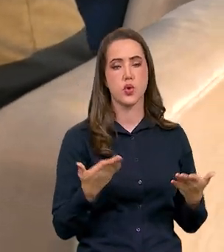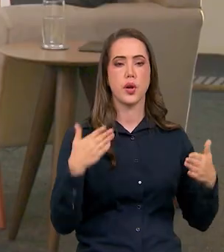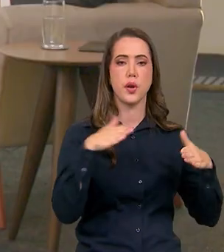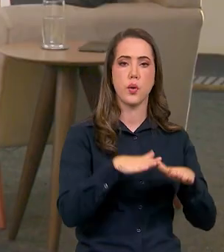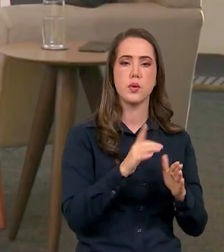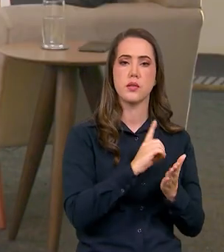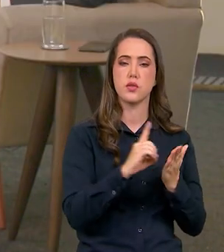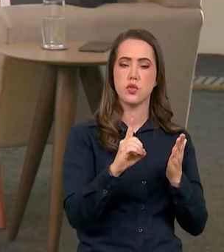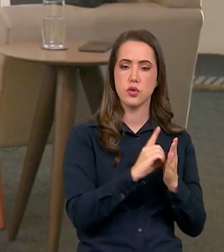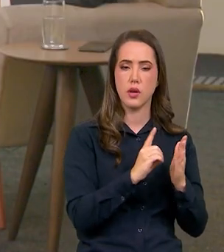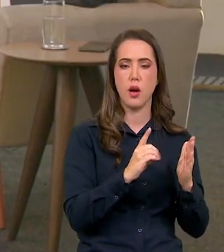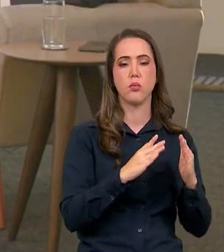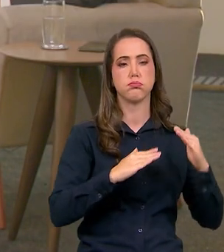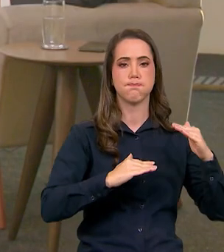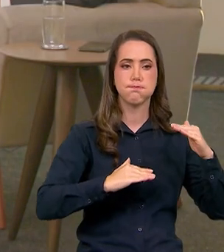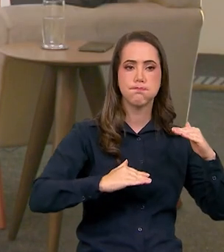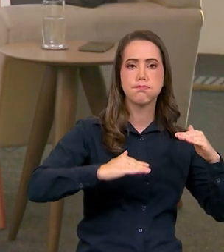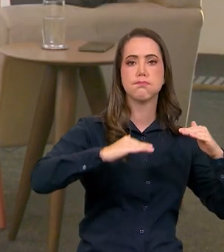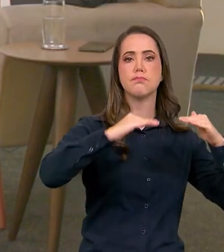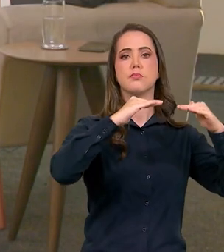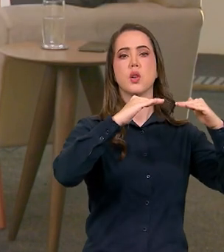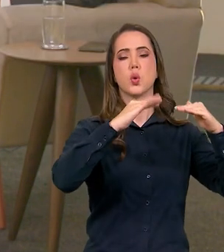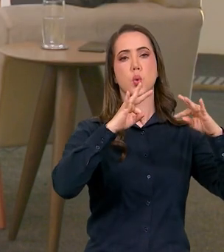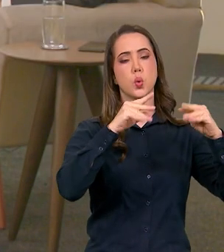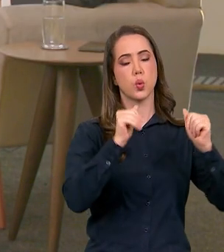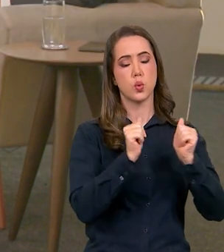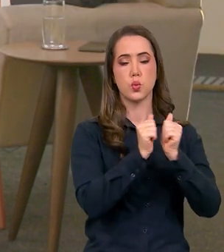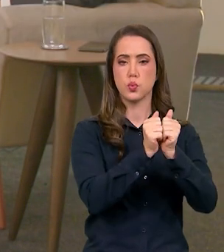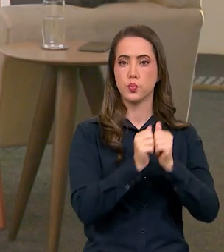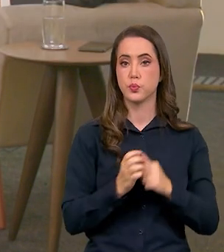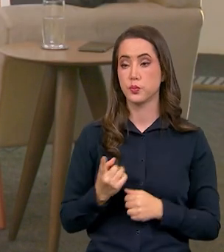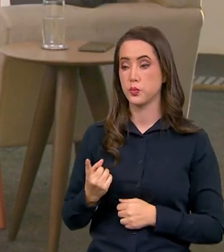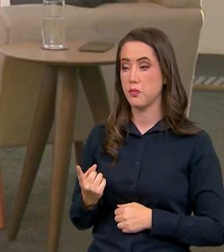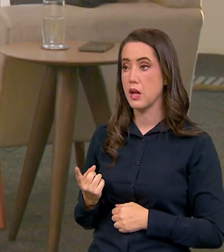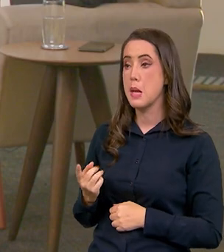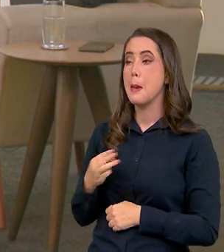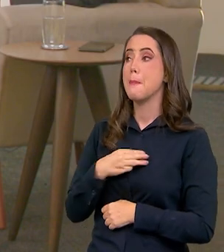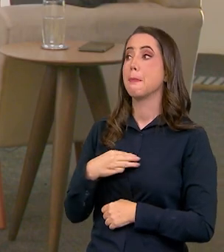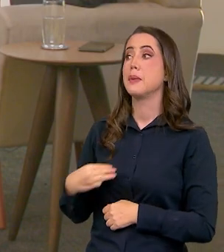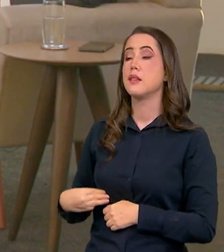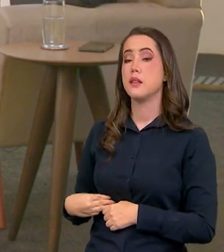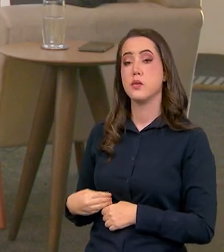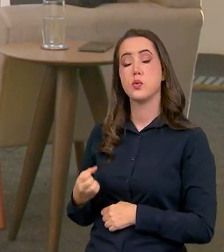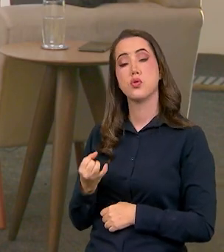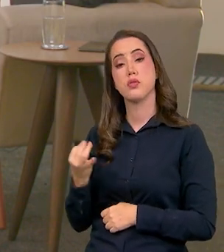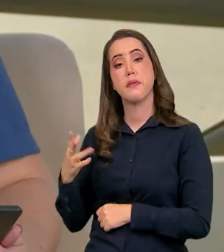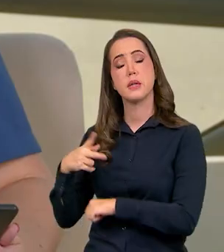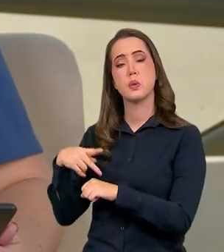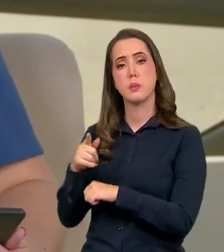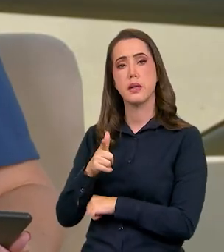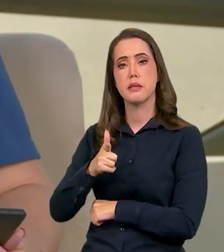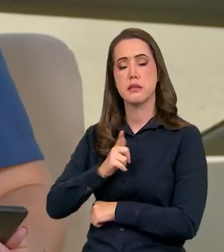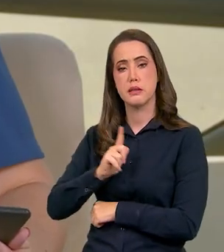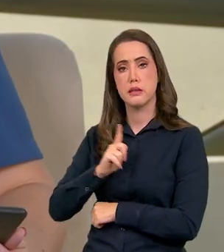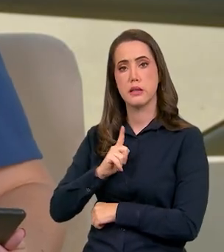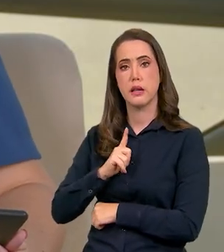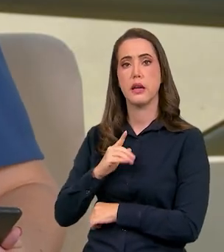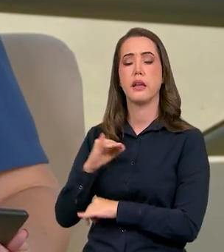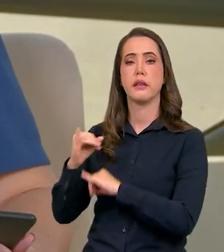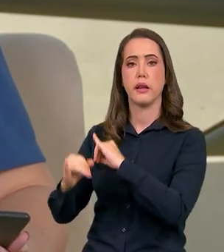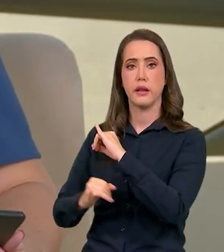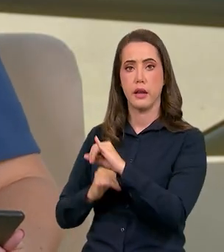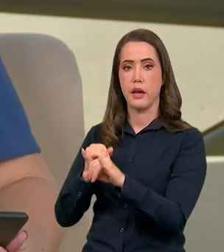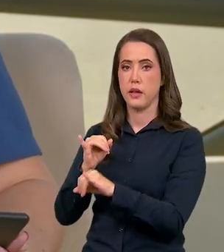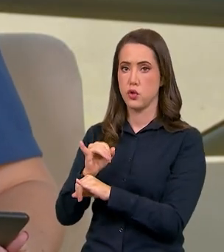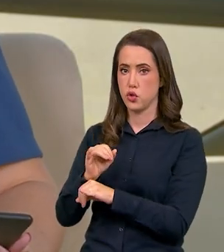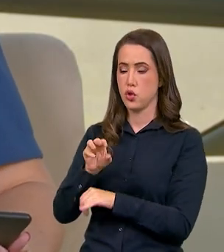trabalhando para estar quebrando isso Ministro alguns países já possuem uma cobertura de internet Wi-Fi por exemplo